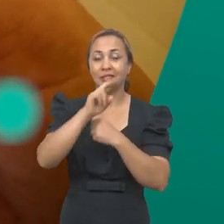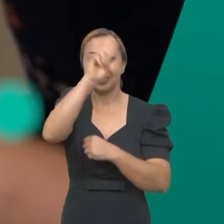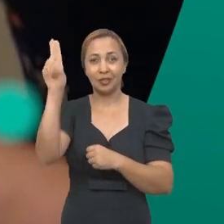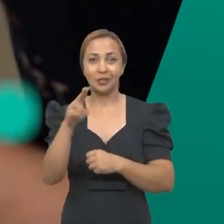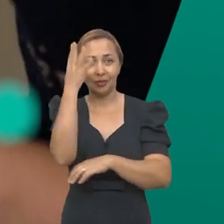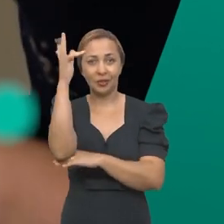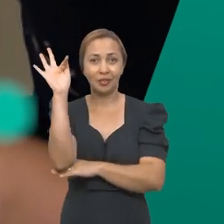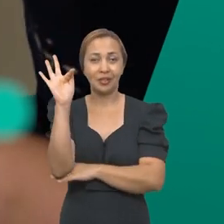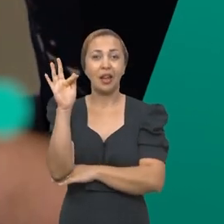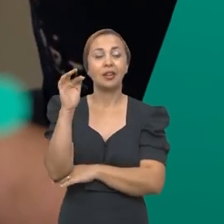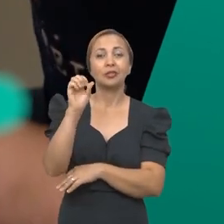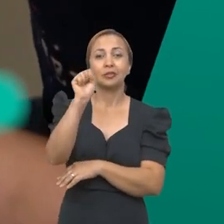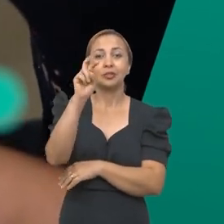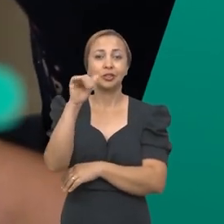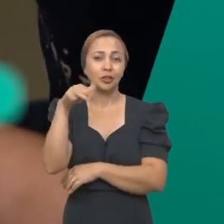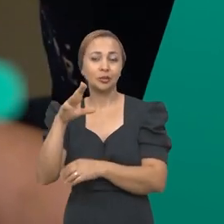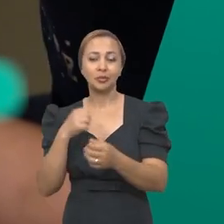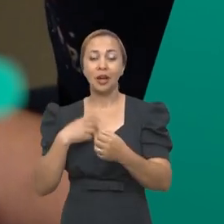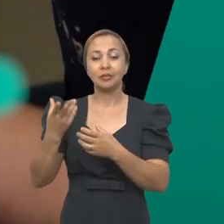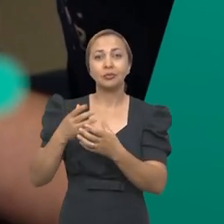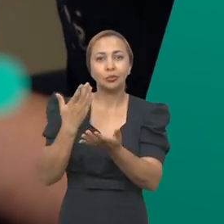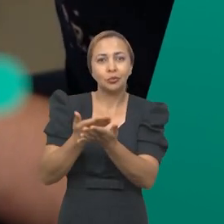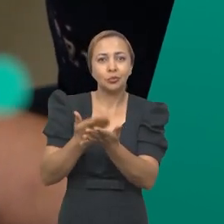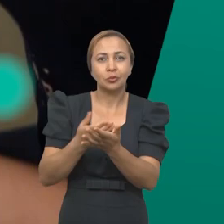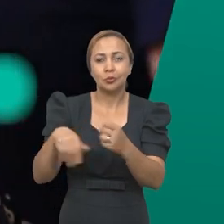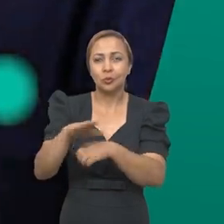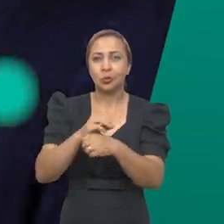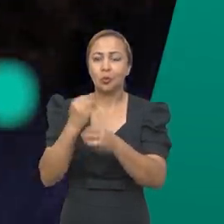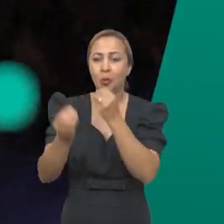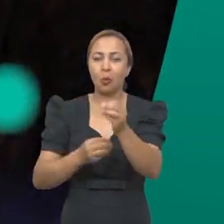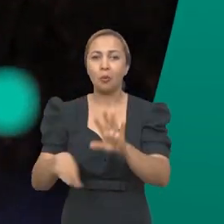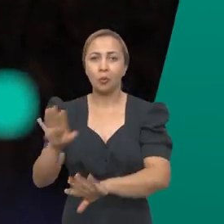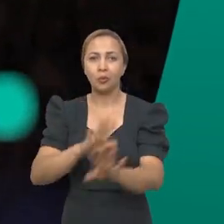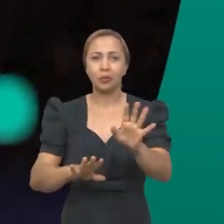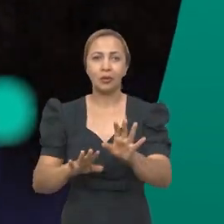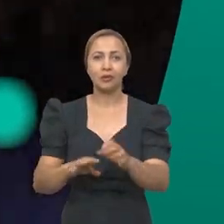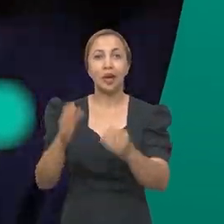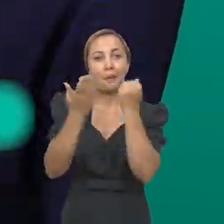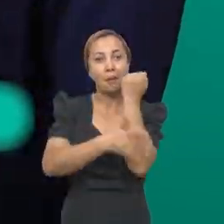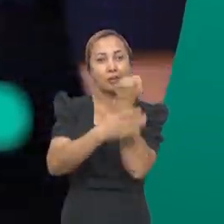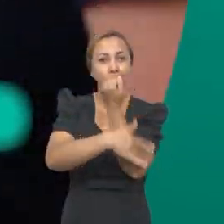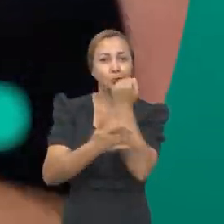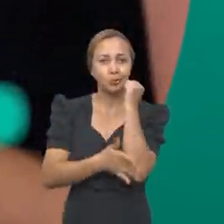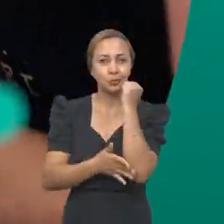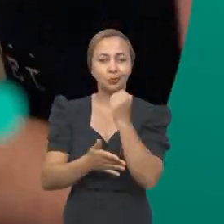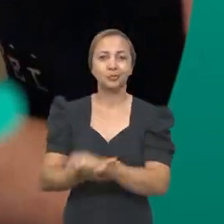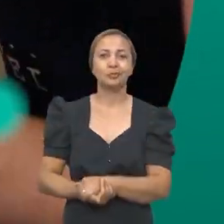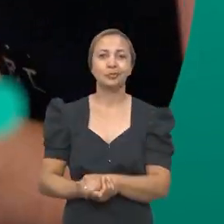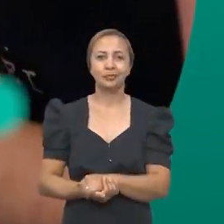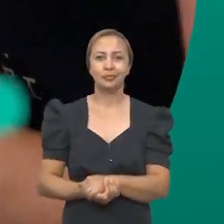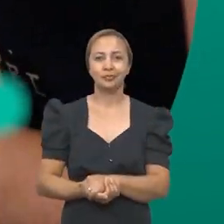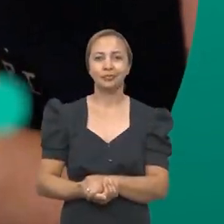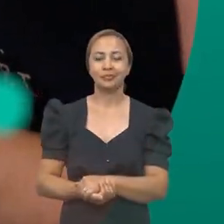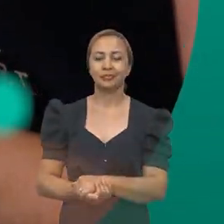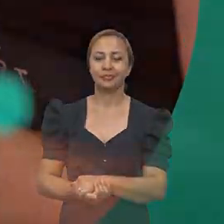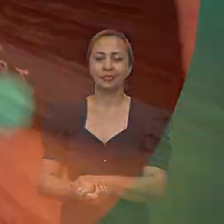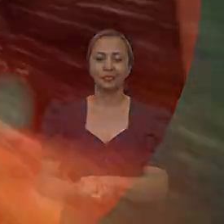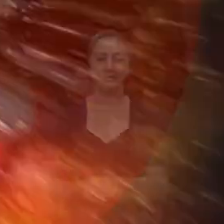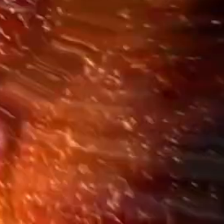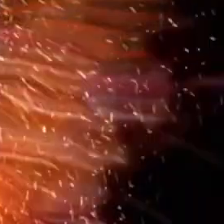Covid. E na Universidade Federal de Sergipe, está saindo um estudo sobre os mecanismos de defesa da mandioca.